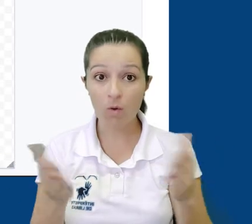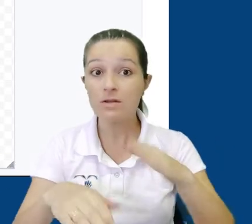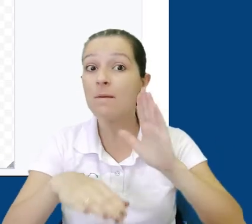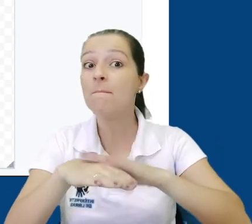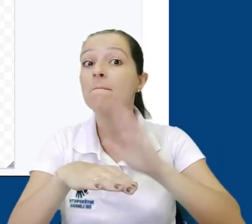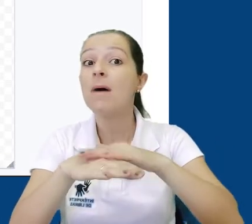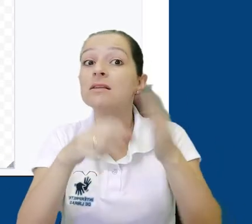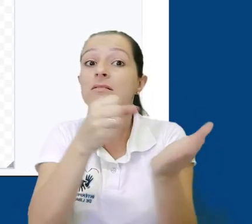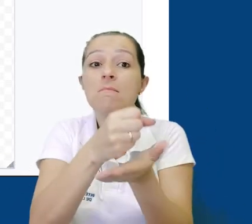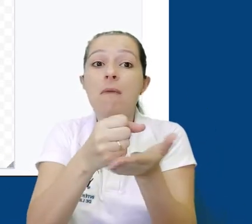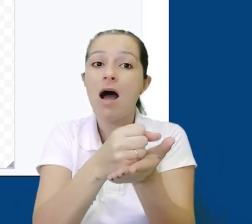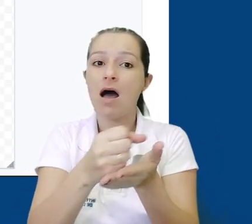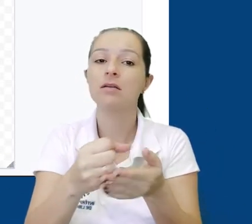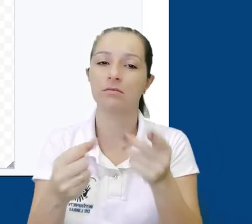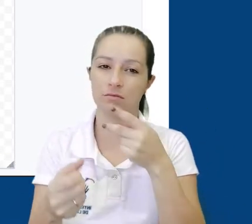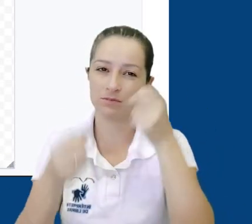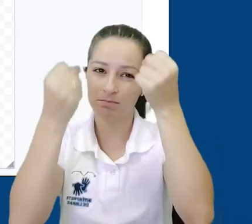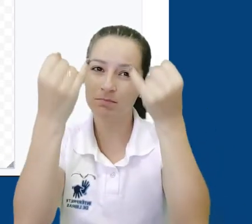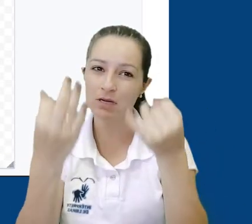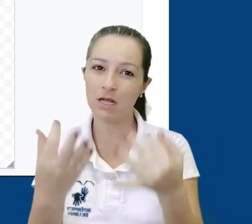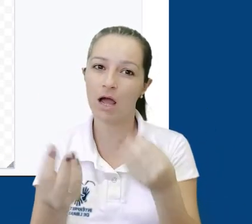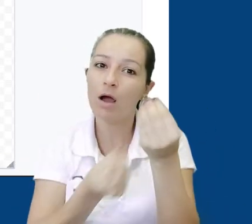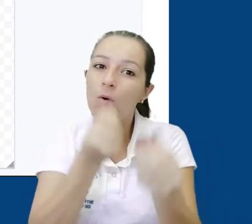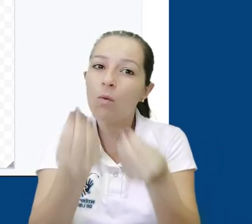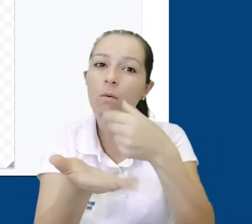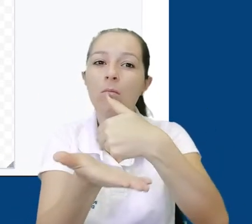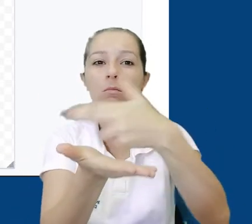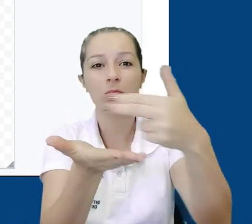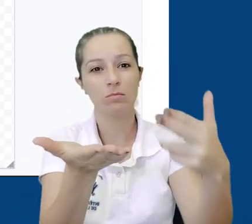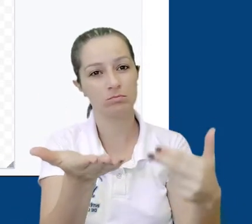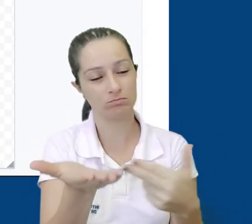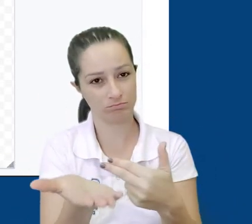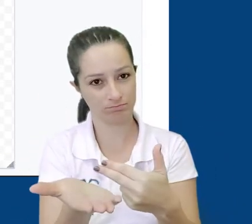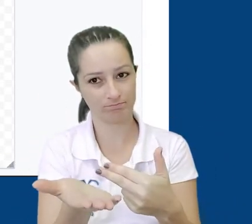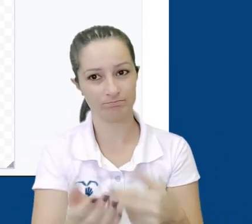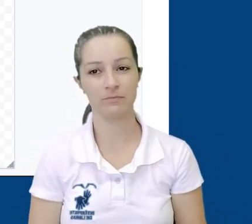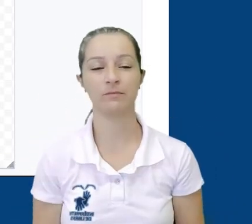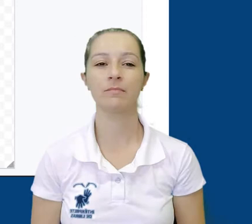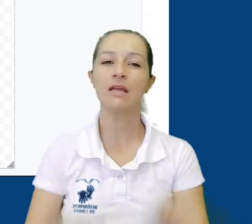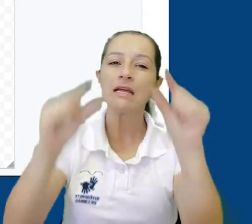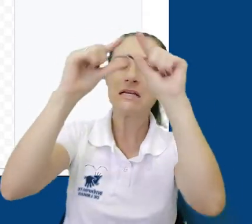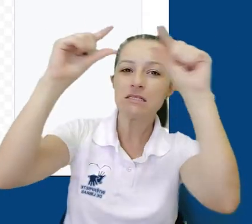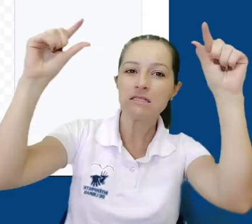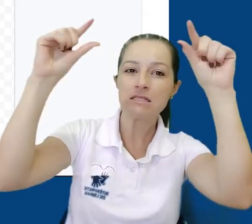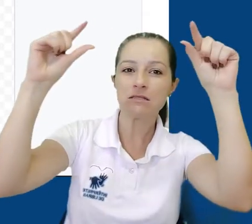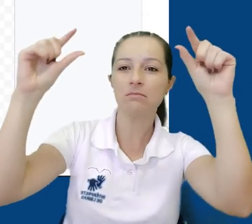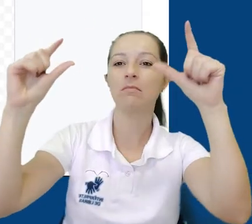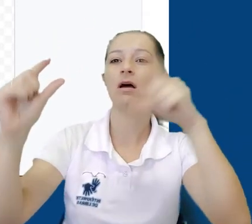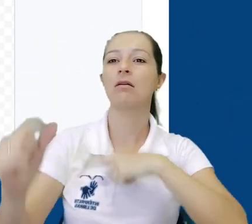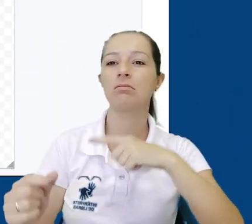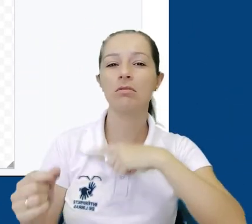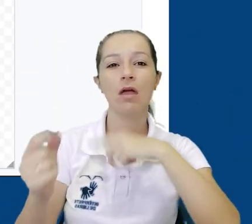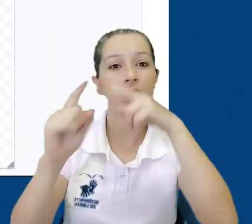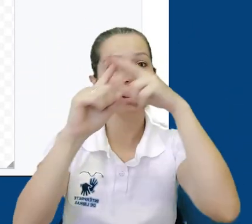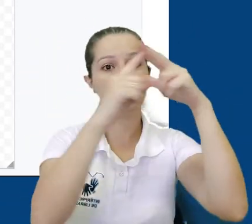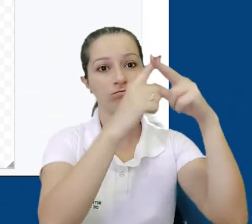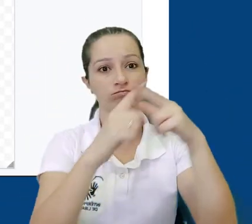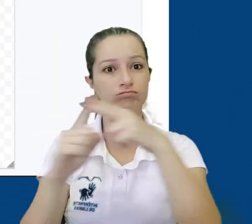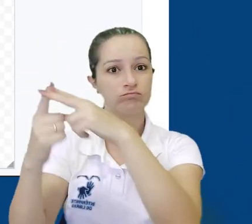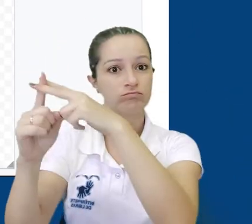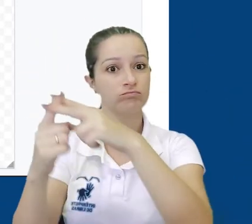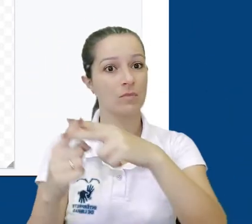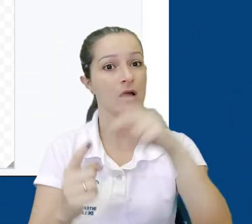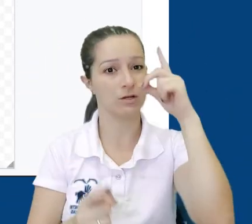mais básicas para que você possa fazer desenhos e esquemas. O menu superior tem algumas opções de formatação mais complexas e